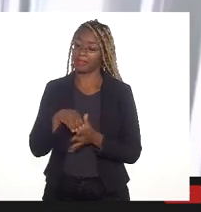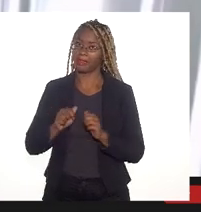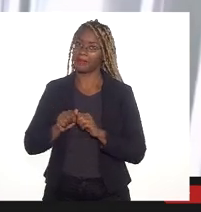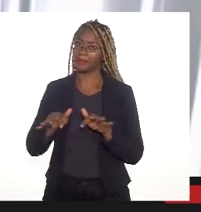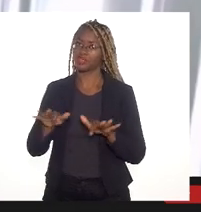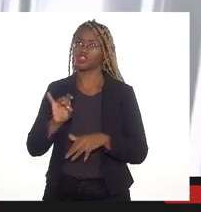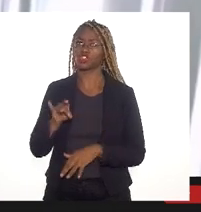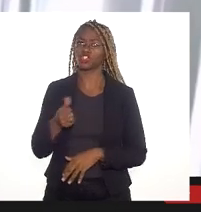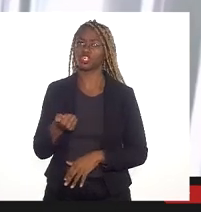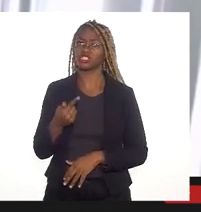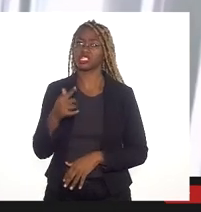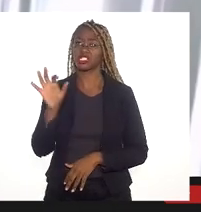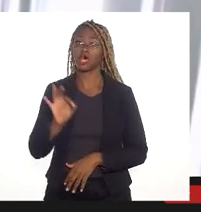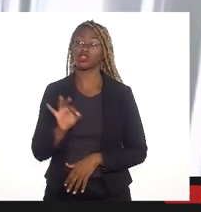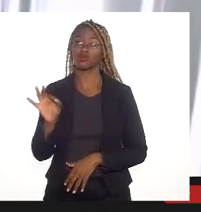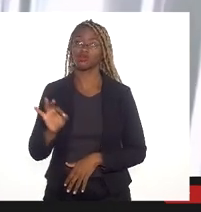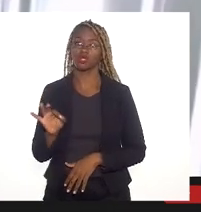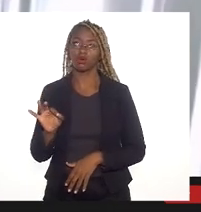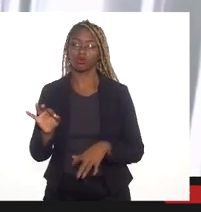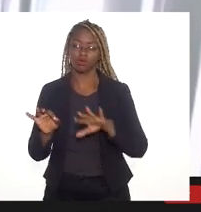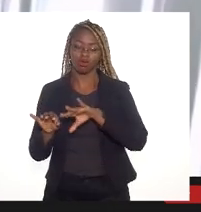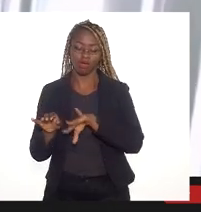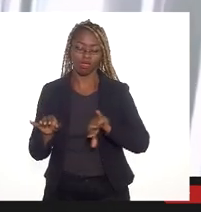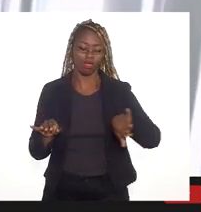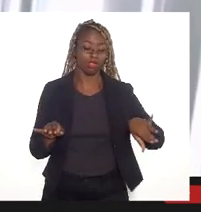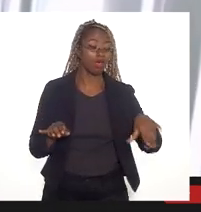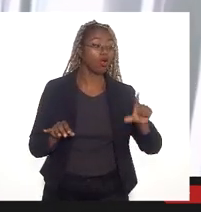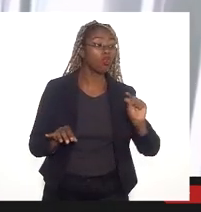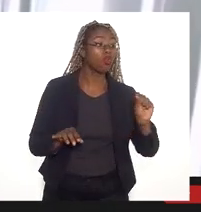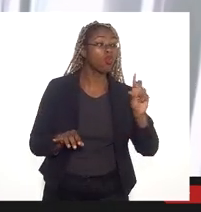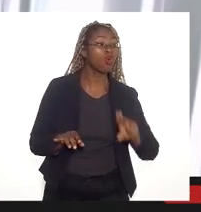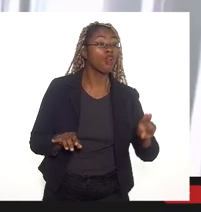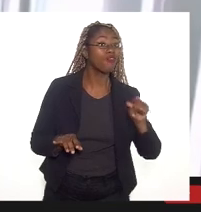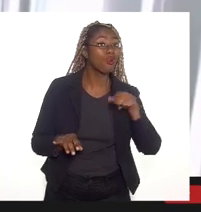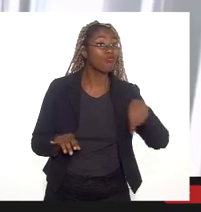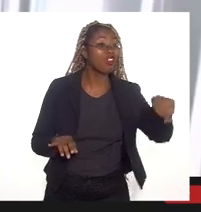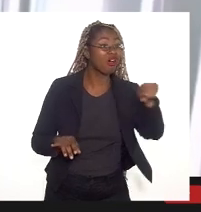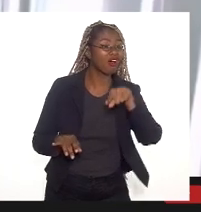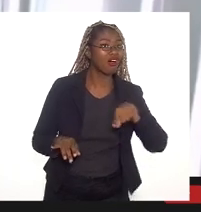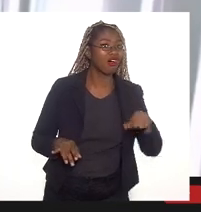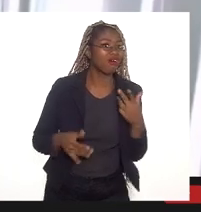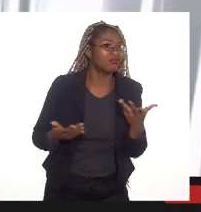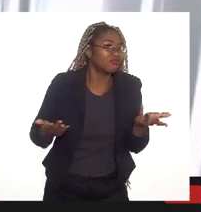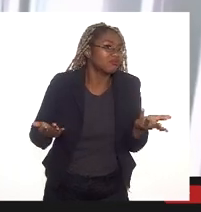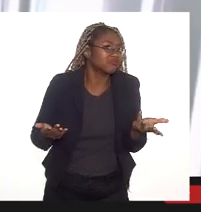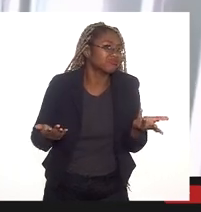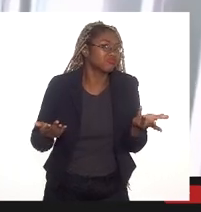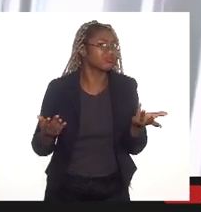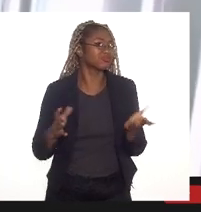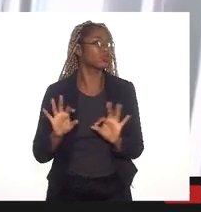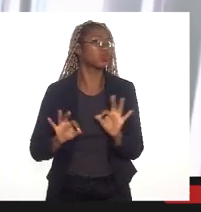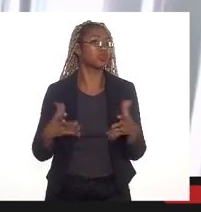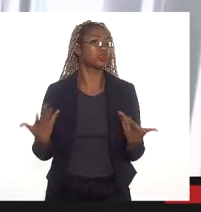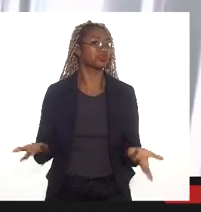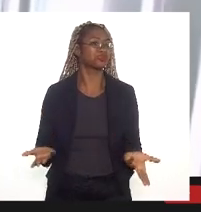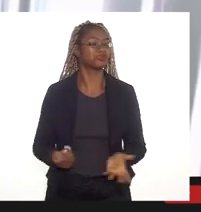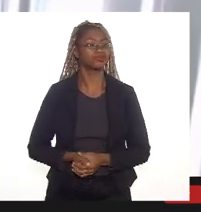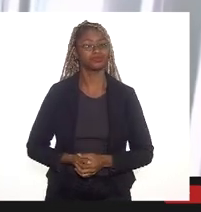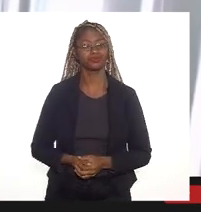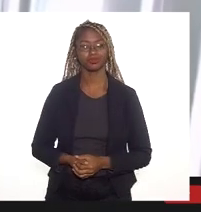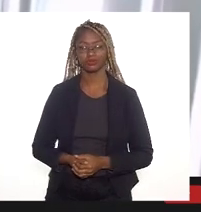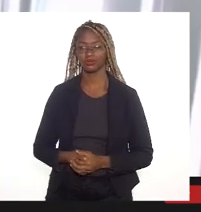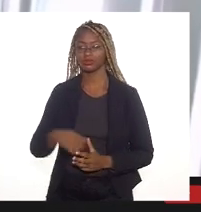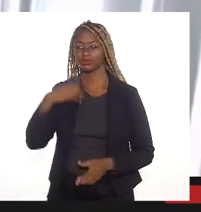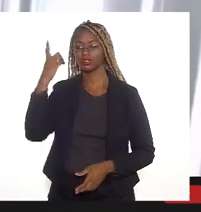17% da área, nós precisamos saber exatamente o que será feito dos gestantes 83%. A deputada Mônica